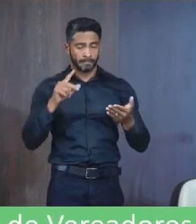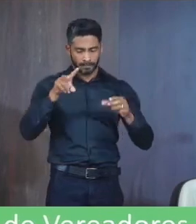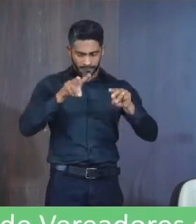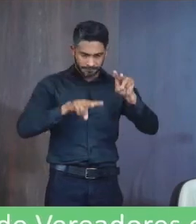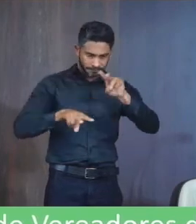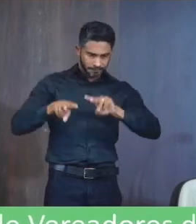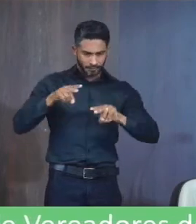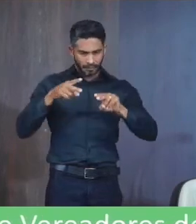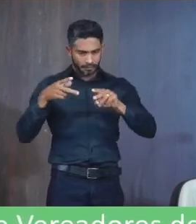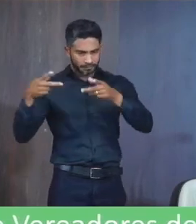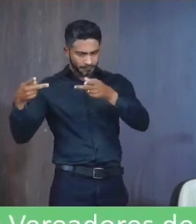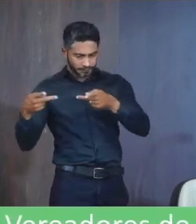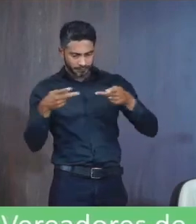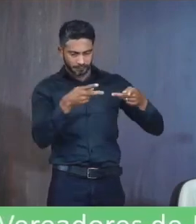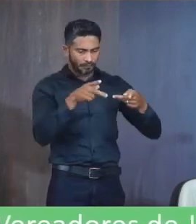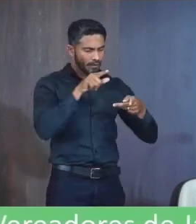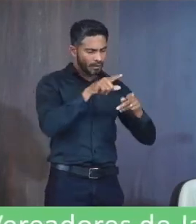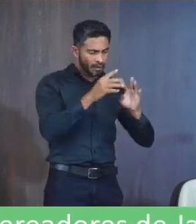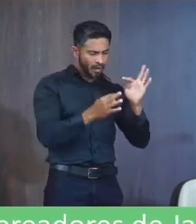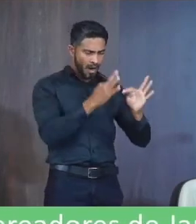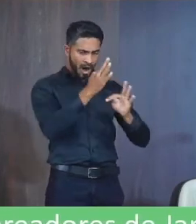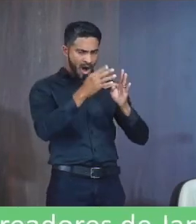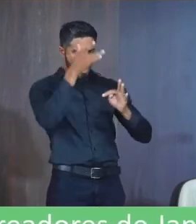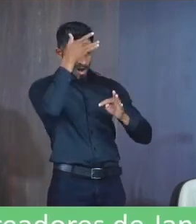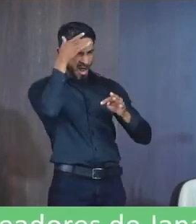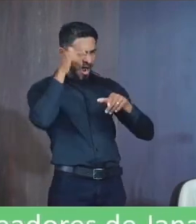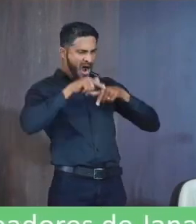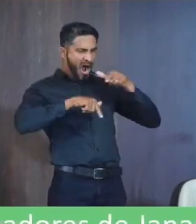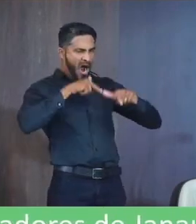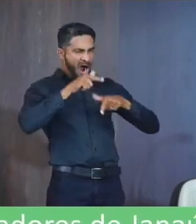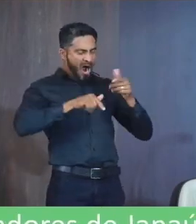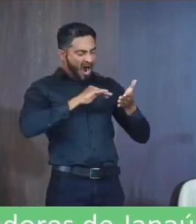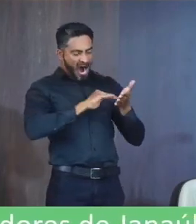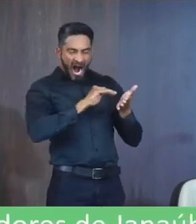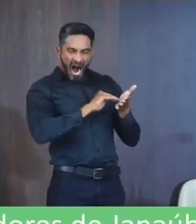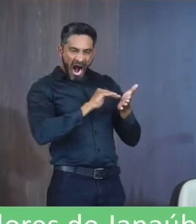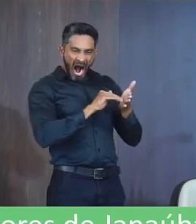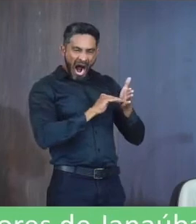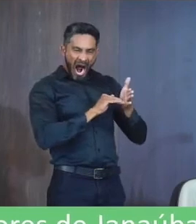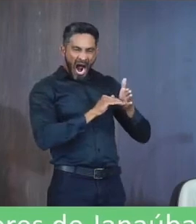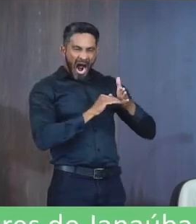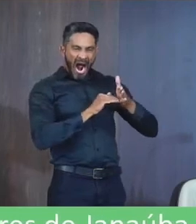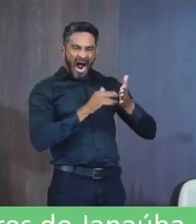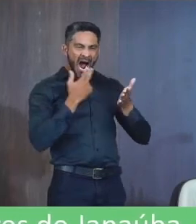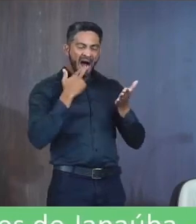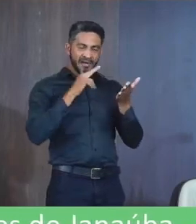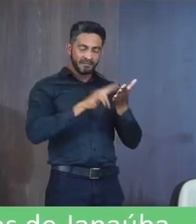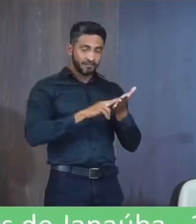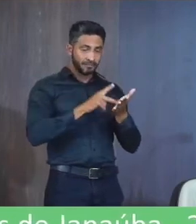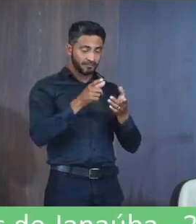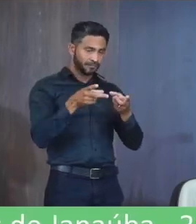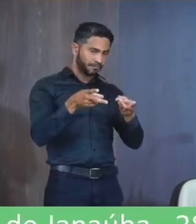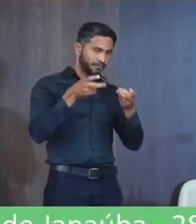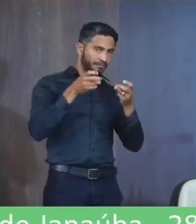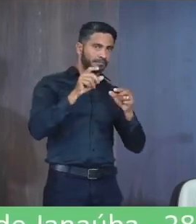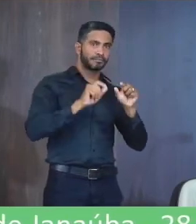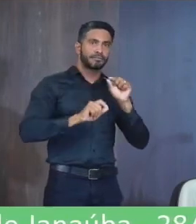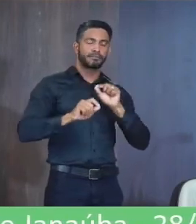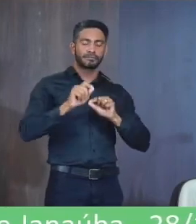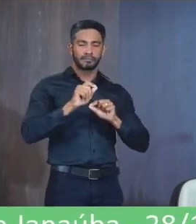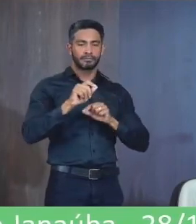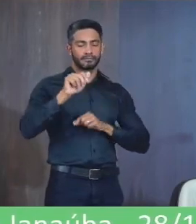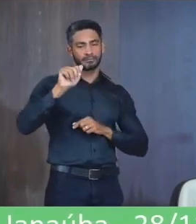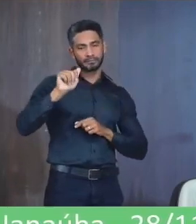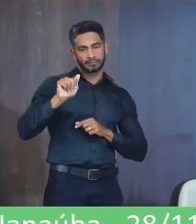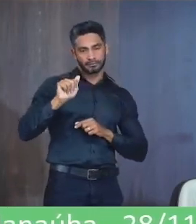realização De visita técnica Realizada Por empregados Da superintendência Dos correios Em Minas Gerais Constatou-se que A linha